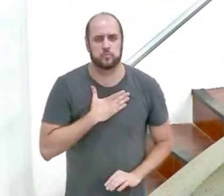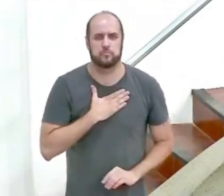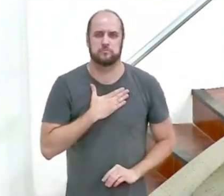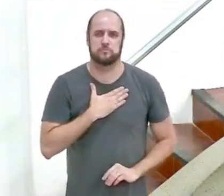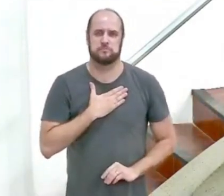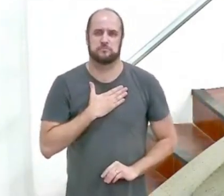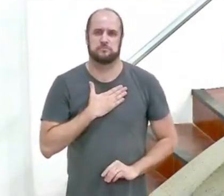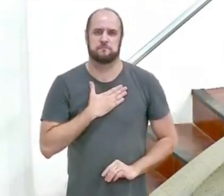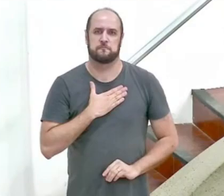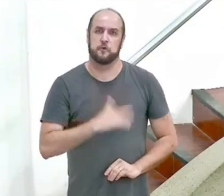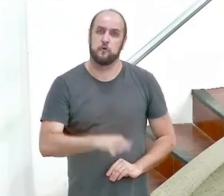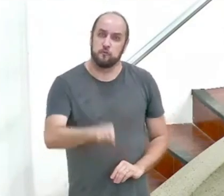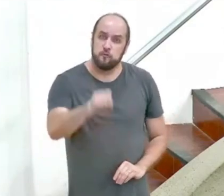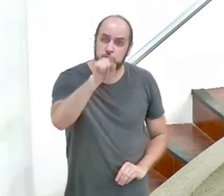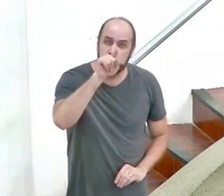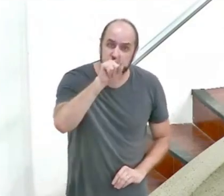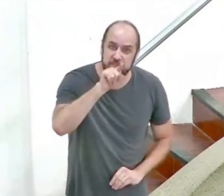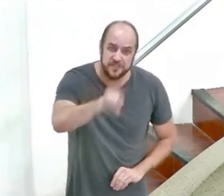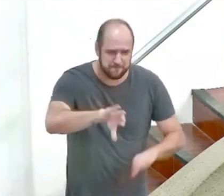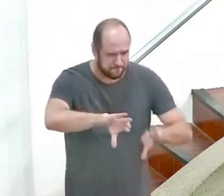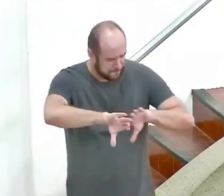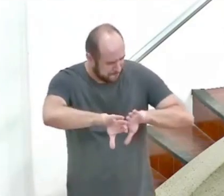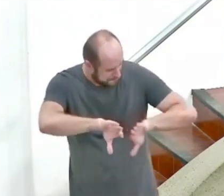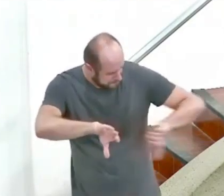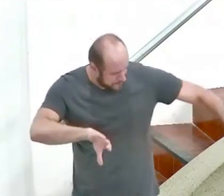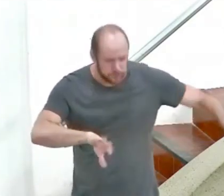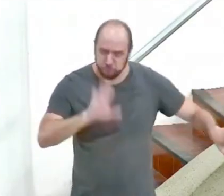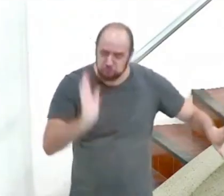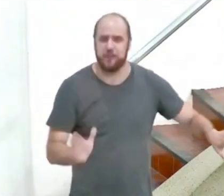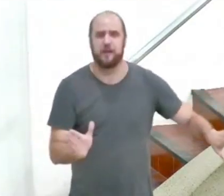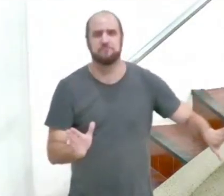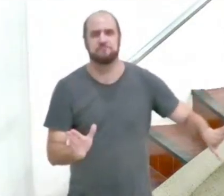você foi separado você é santo